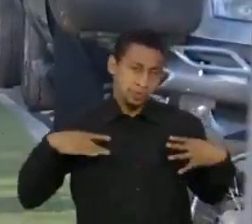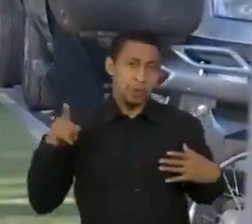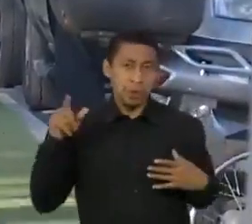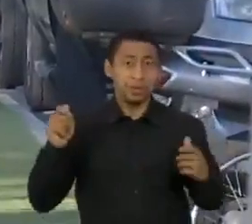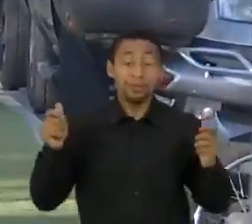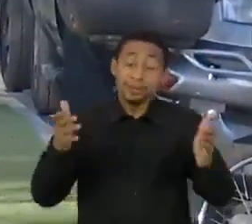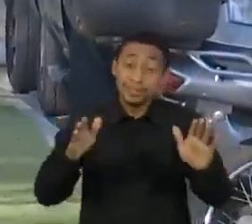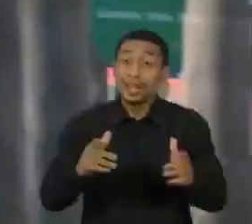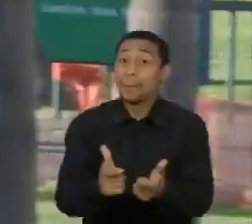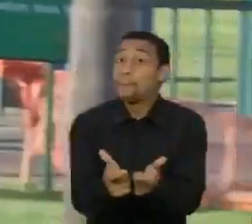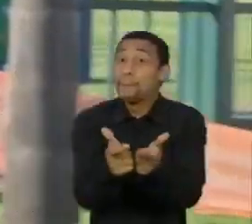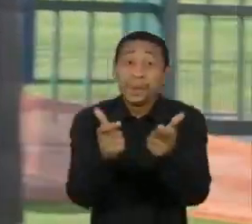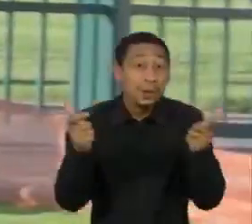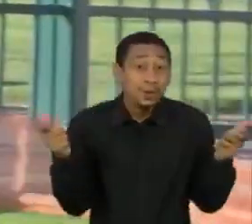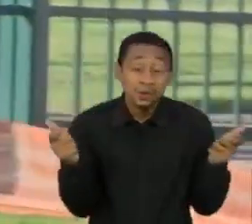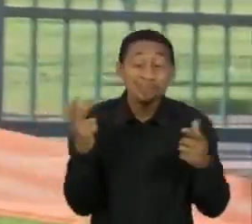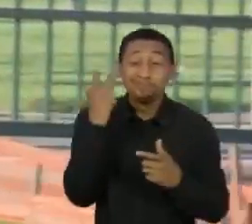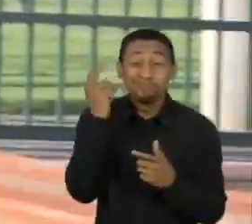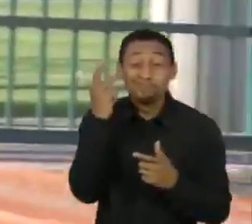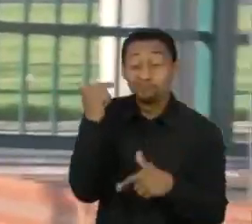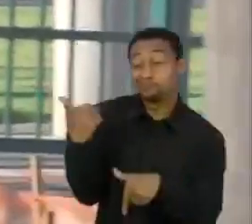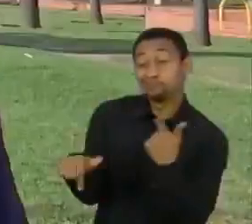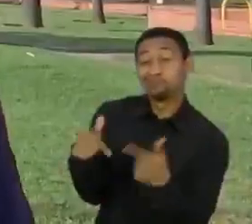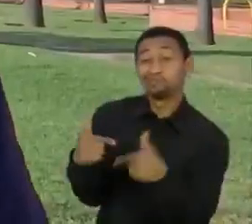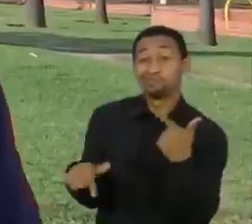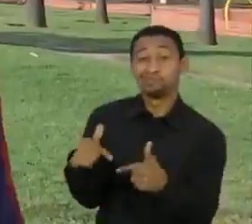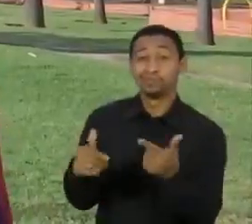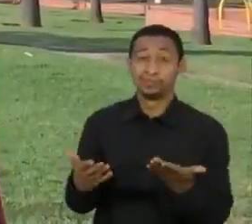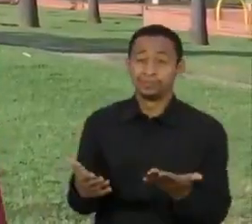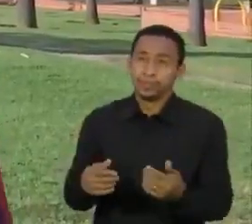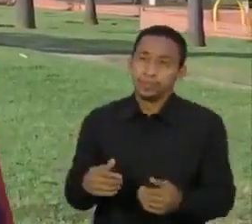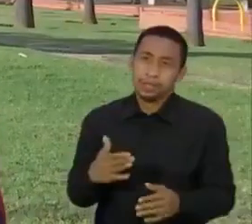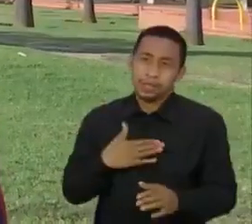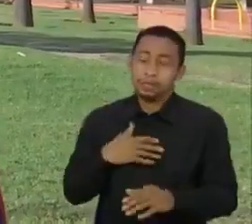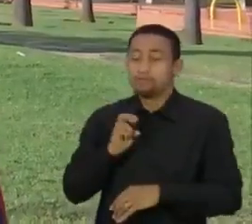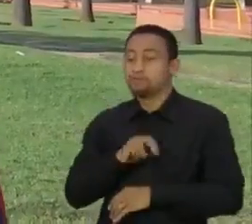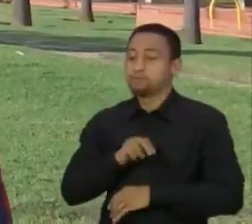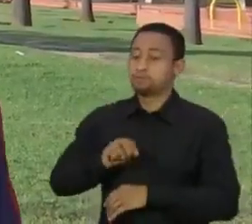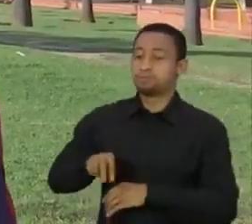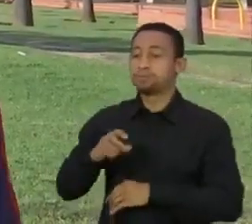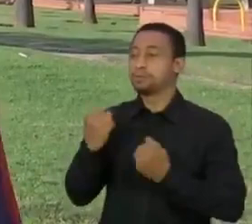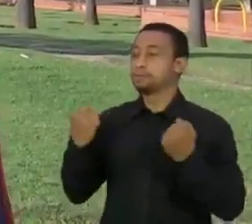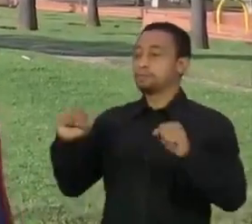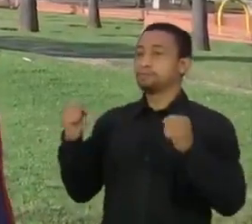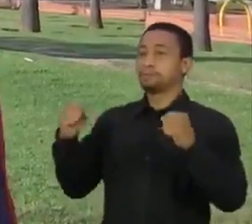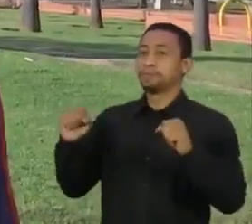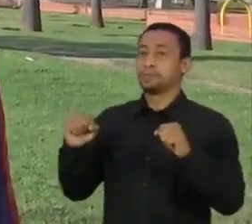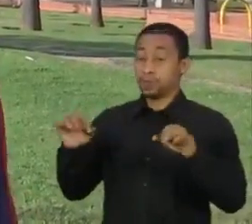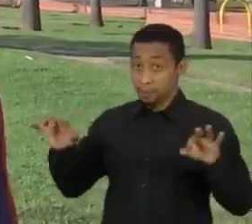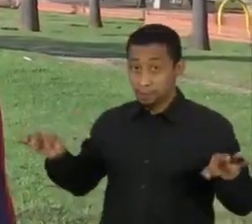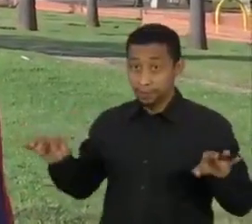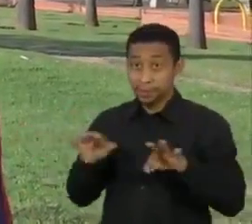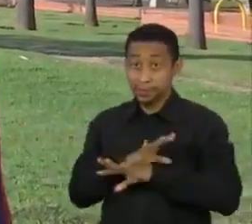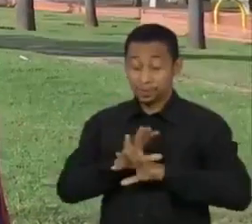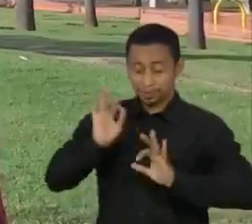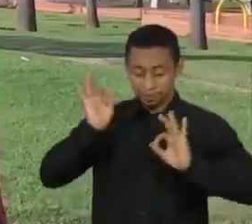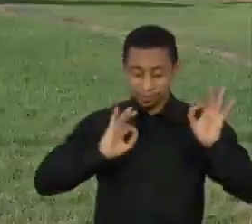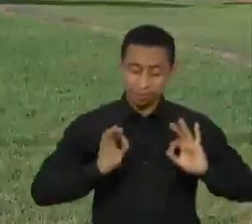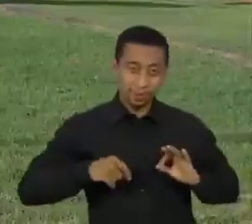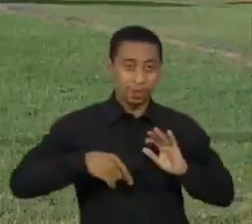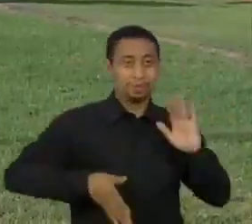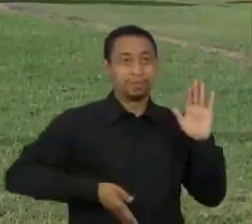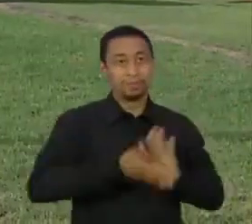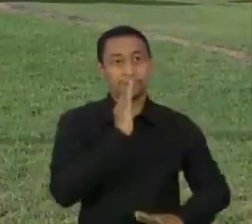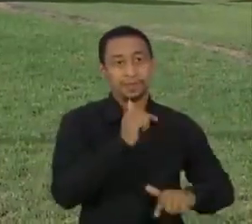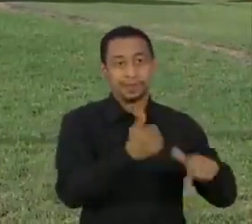muitos, o Corpus Christi foi dia normal de trabalho. Estou fazendo só atividade física, mas saindo daqui eu vou me preparar para o trabalho.